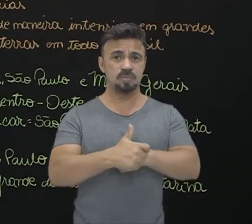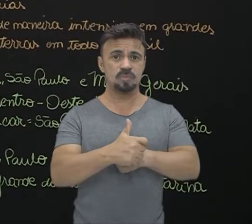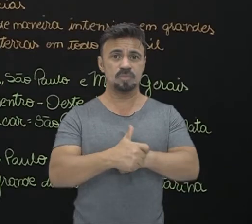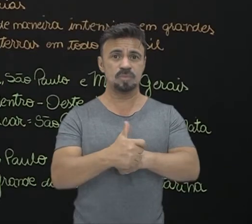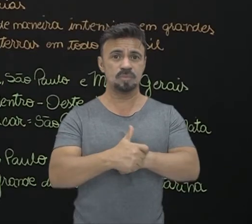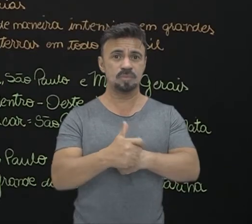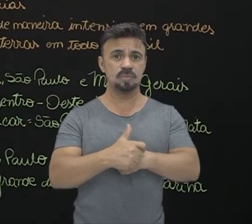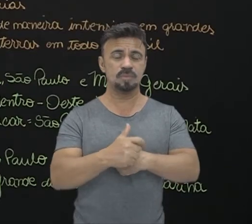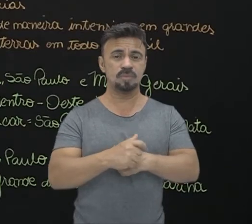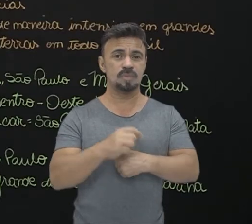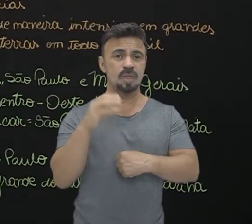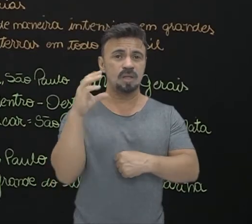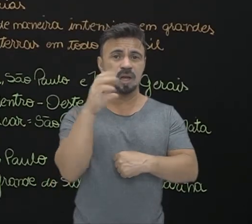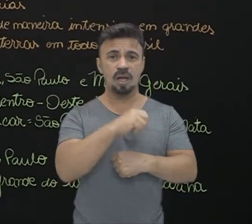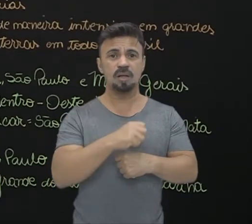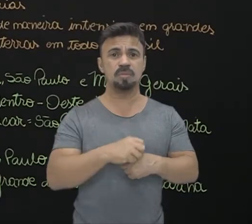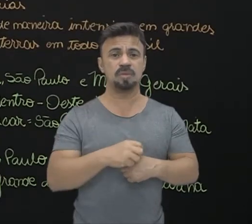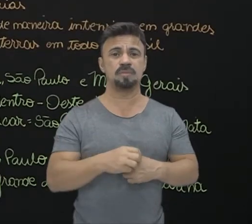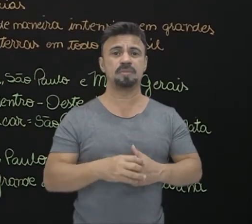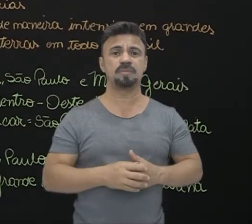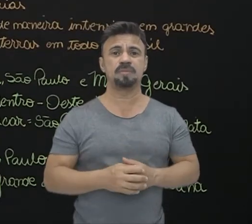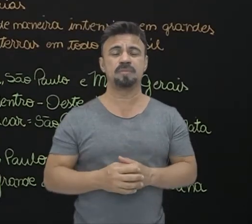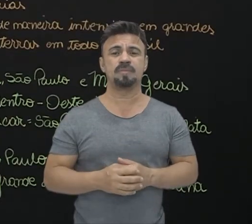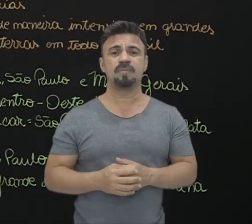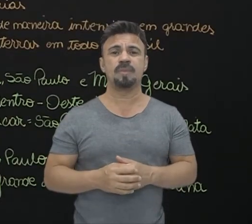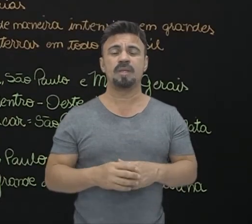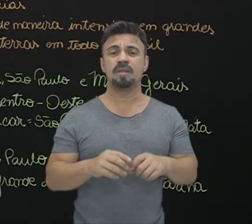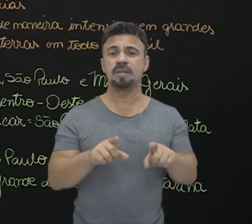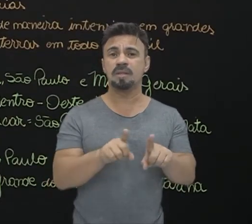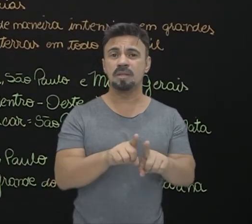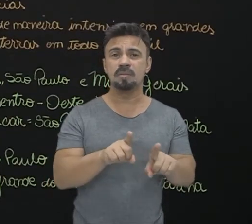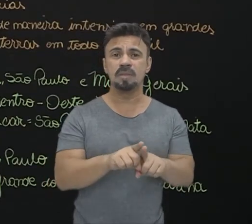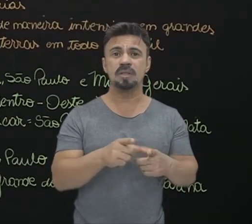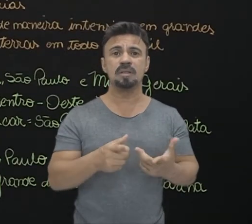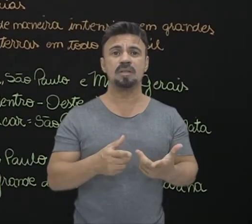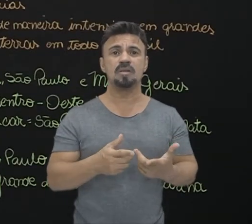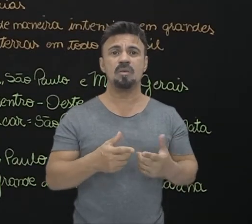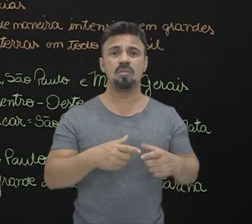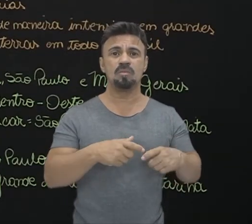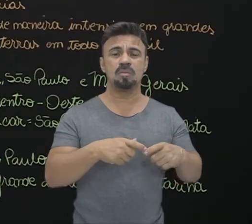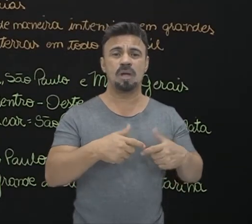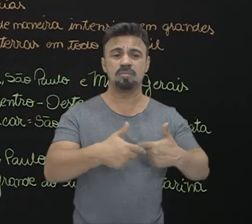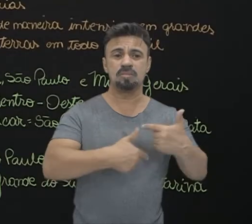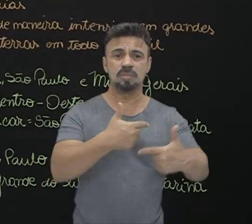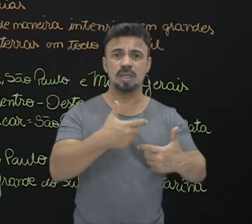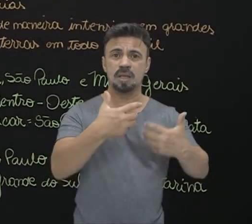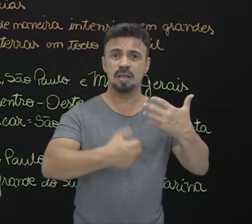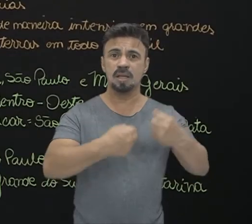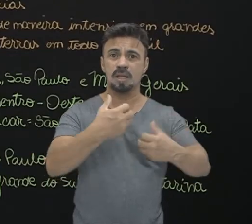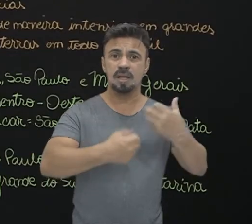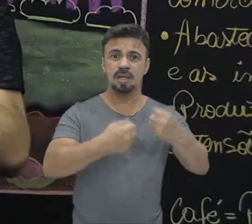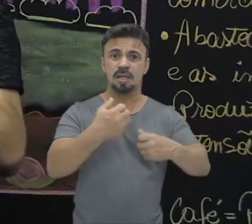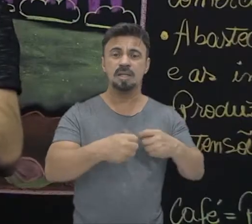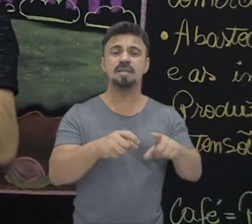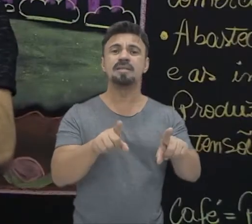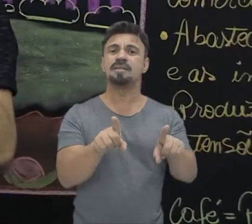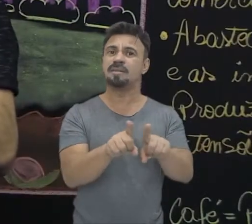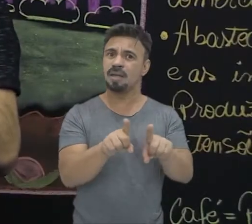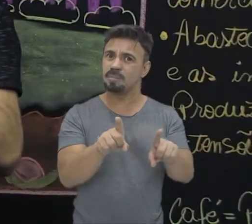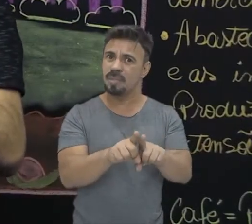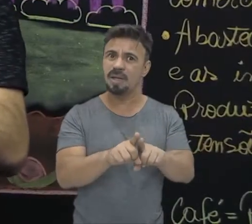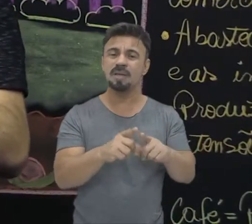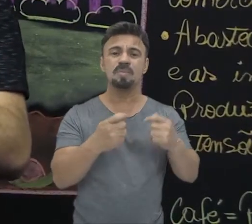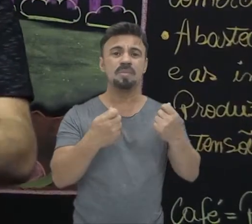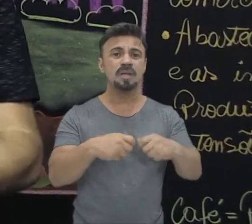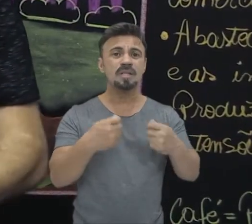vai ter que fazer, então, essa produção mais rápido. Assim como a parte da produção leiteira acaba também sendo